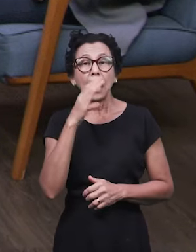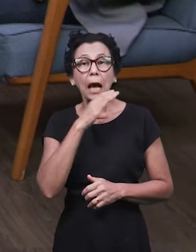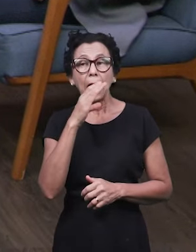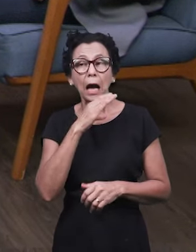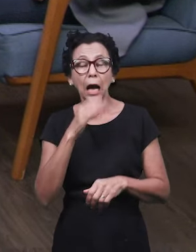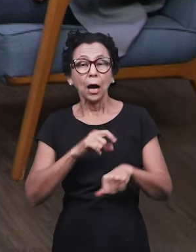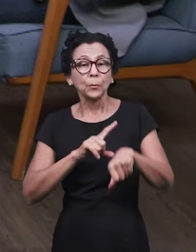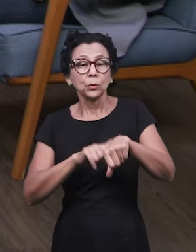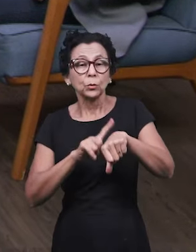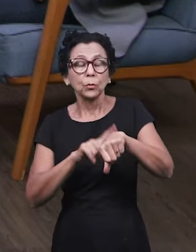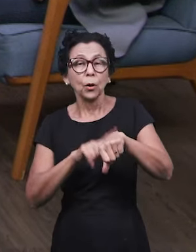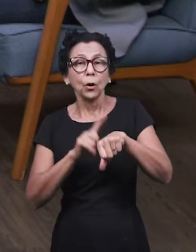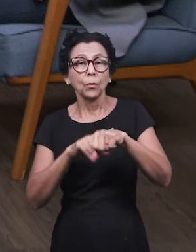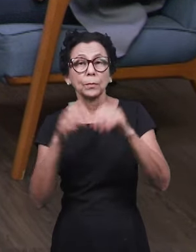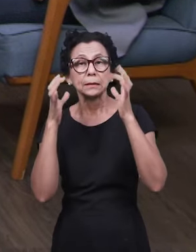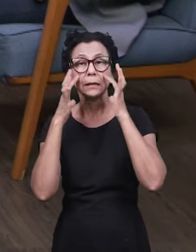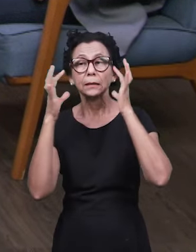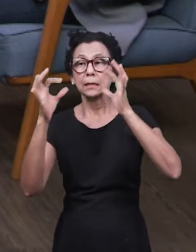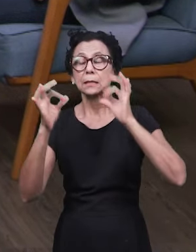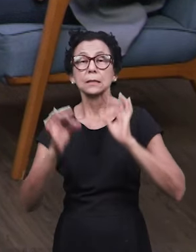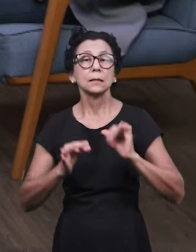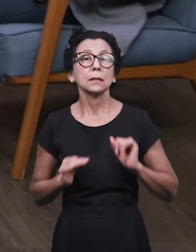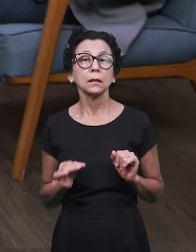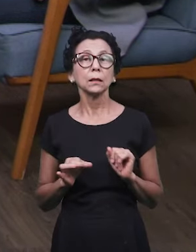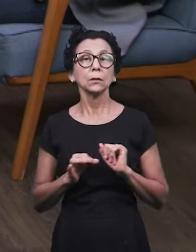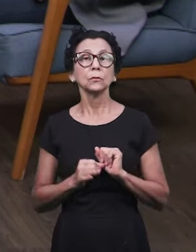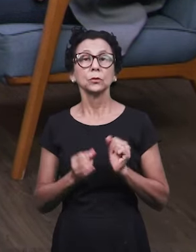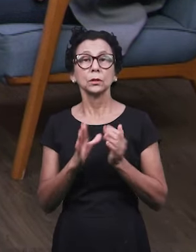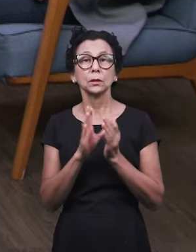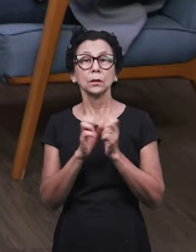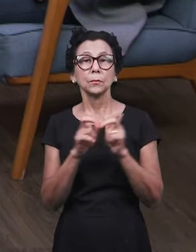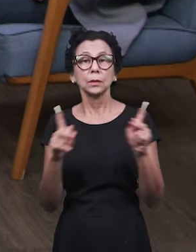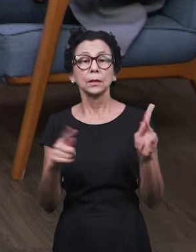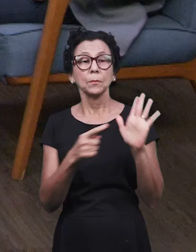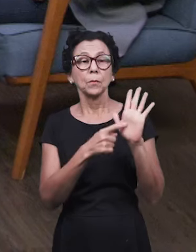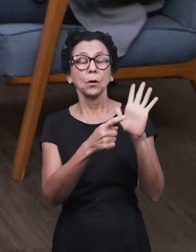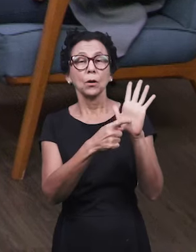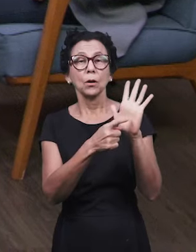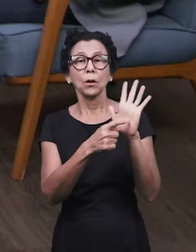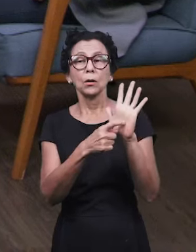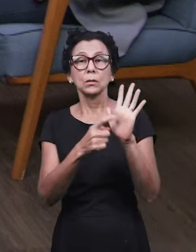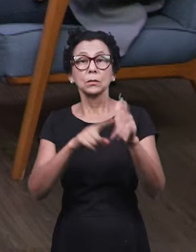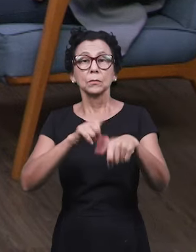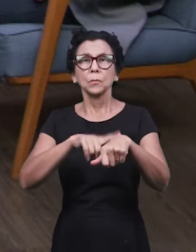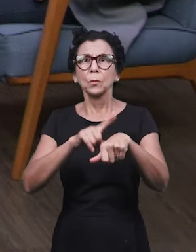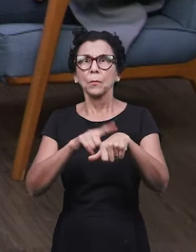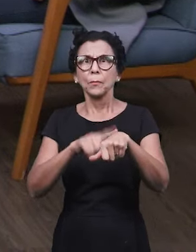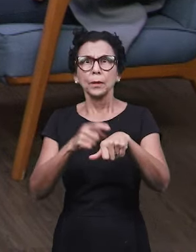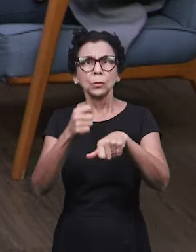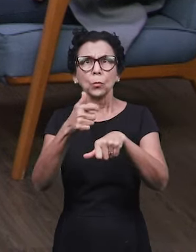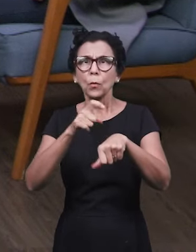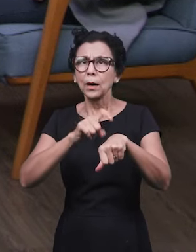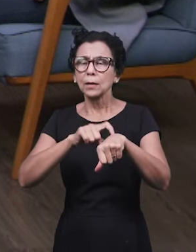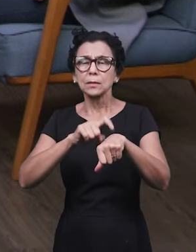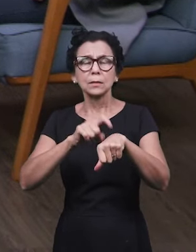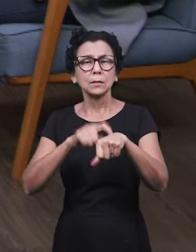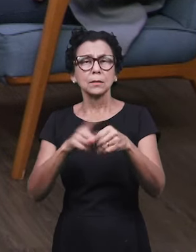a atenção como se fossem placas de trânsito numa estrada, apontando para esse momento.